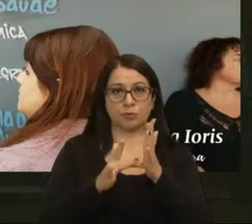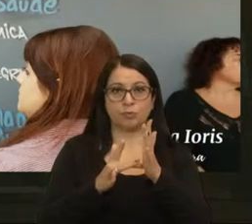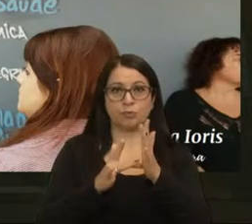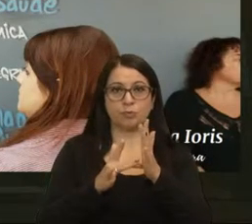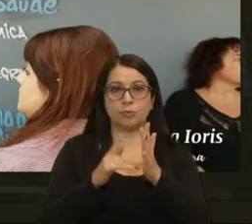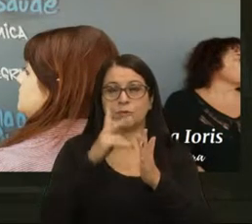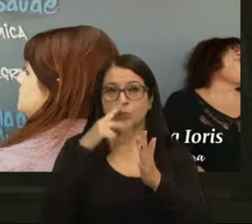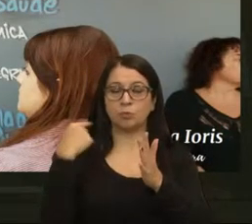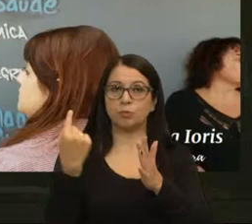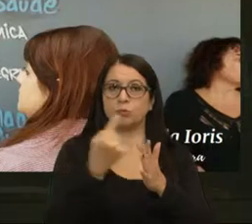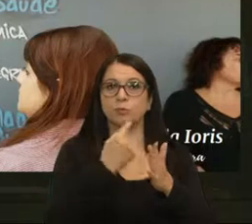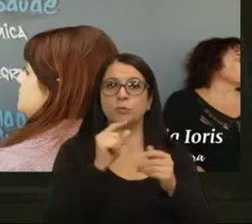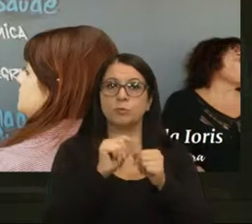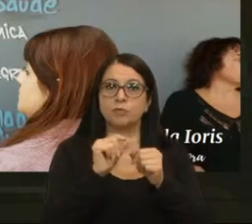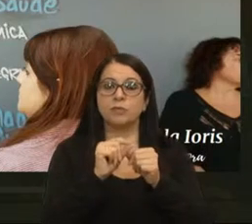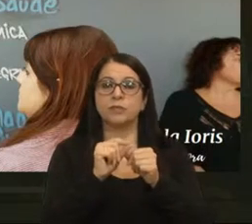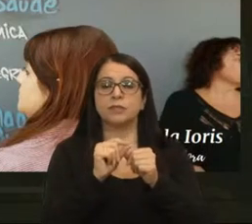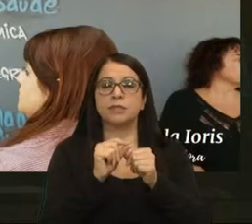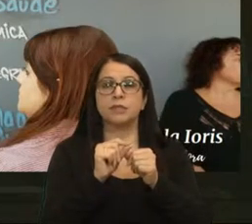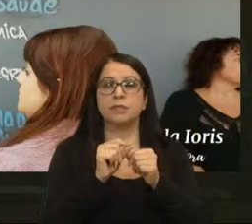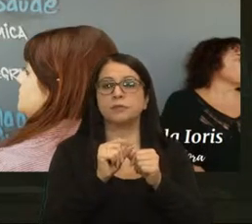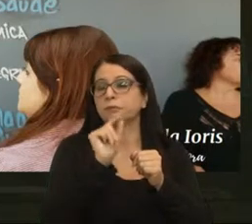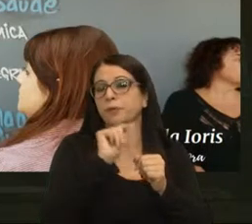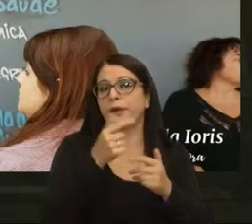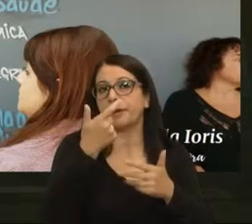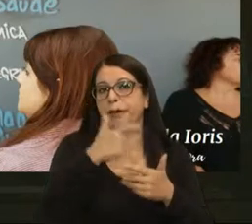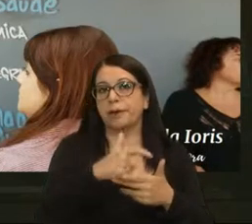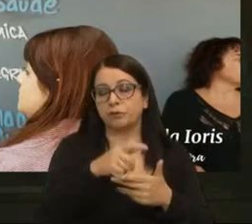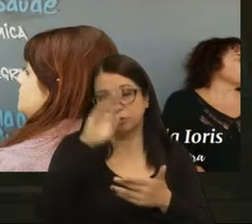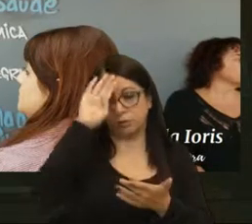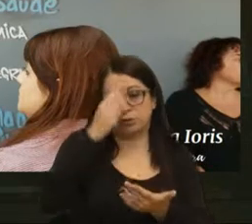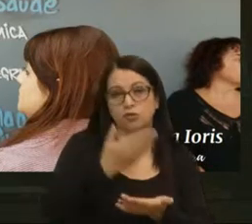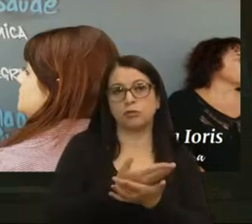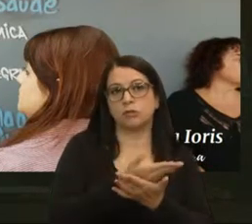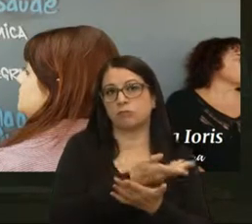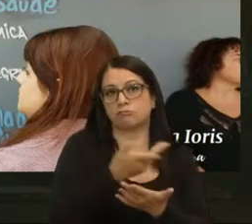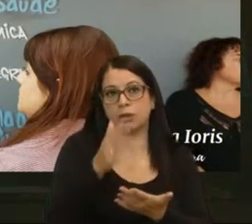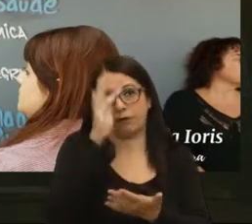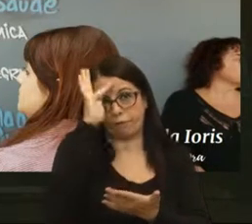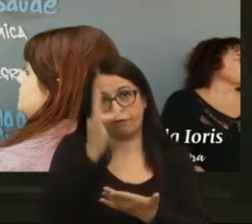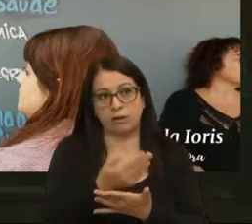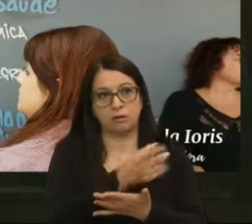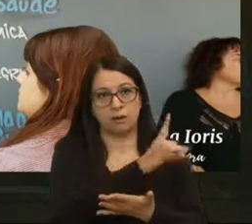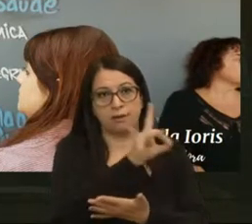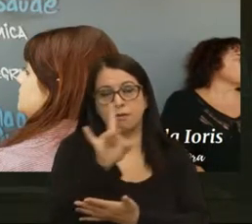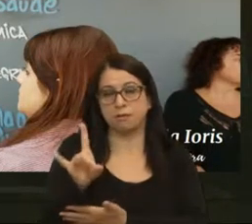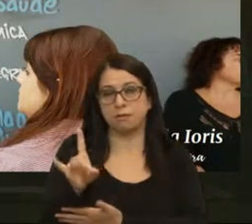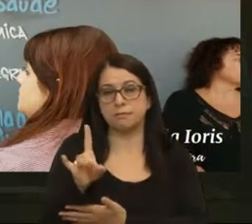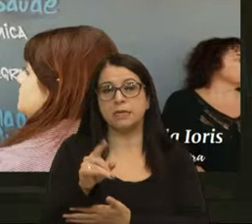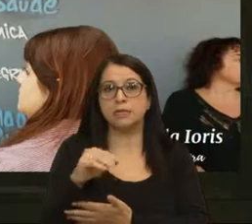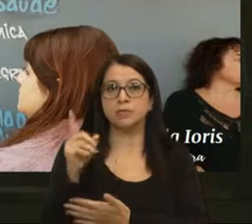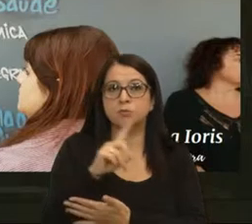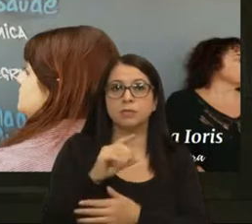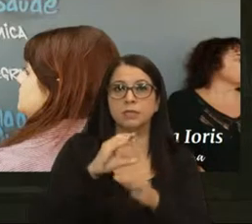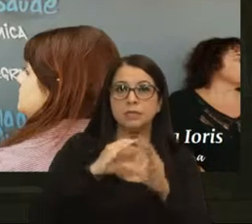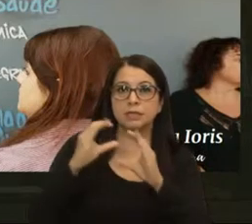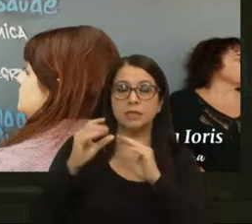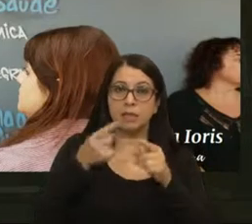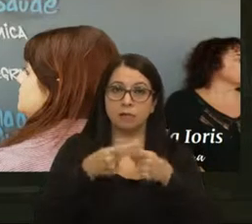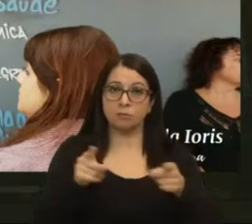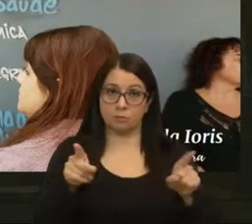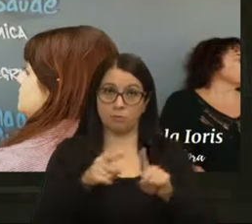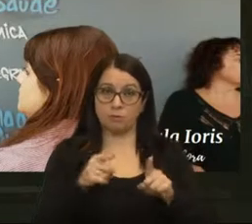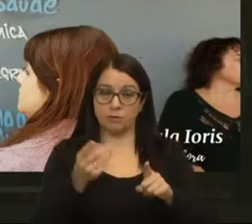ecumênico. Eles podem fazer a sua crença. Mas, enquanto nós estivemos lá, eles cantaram uma música para